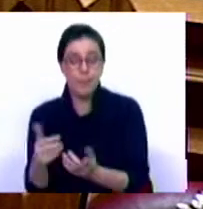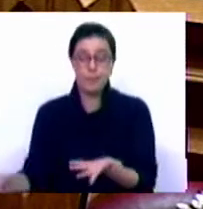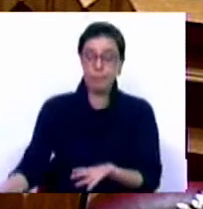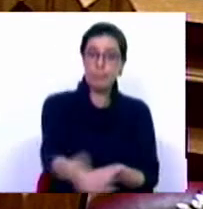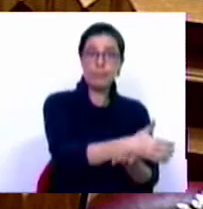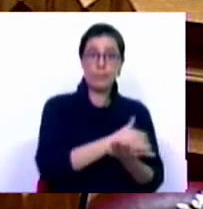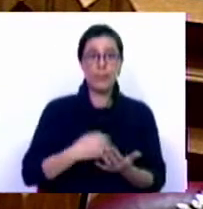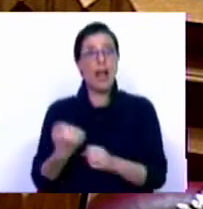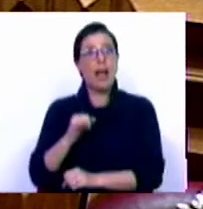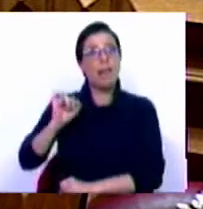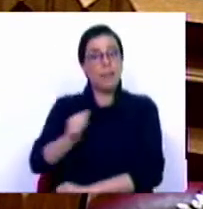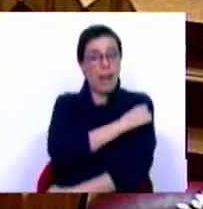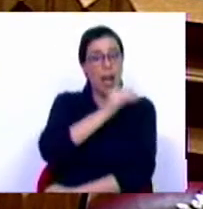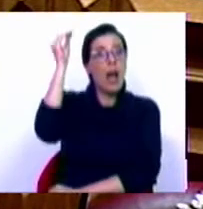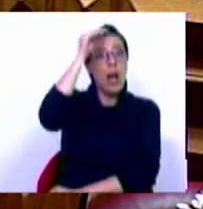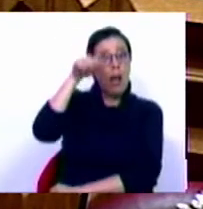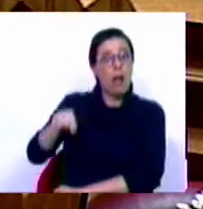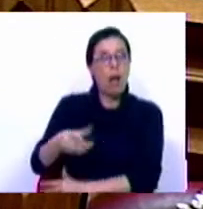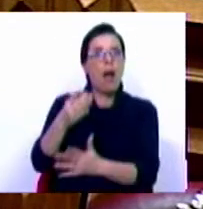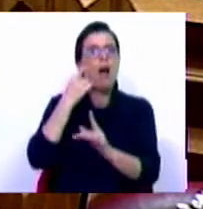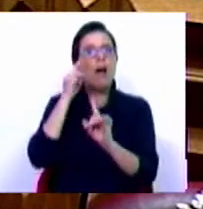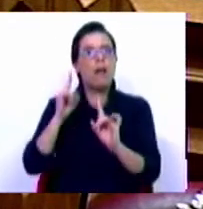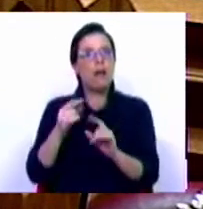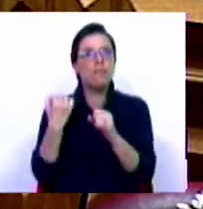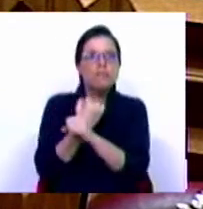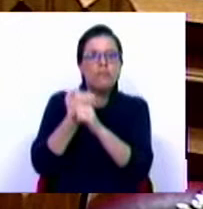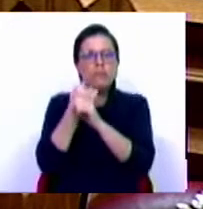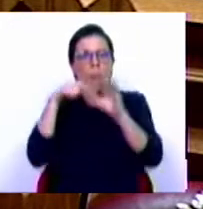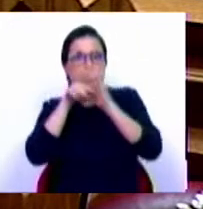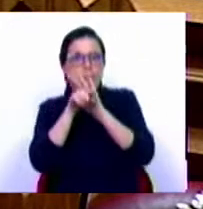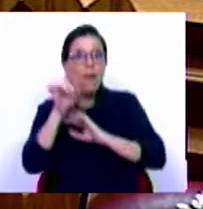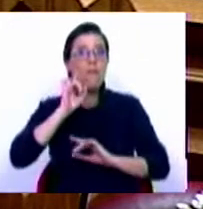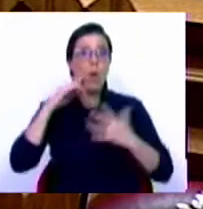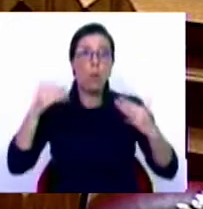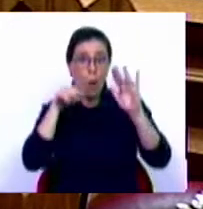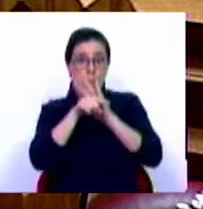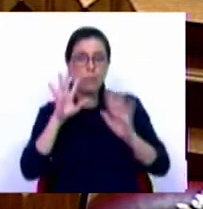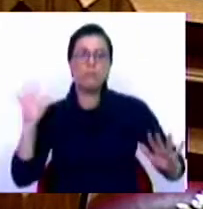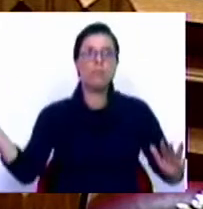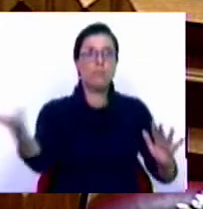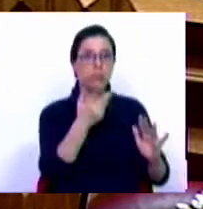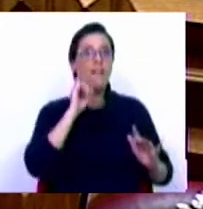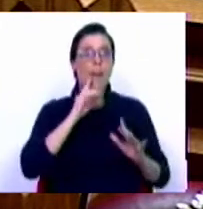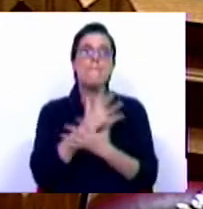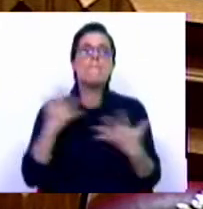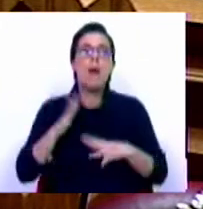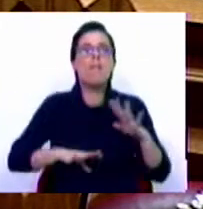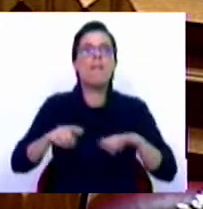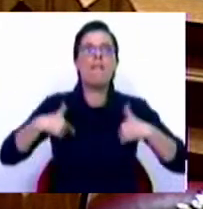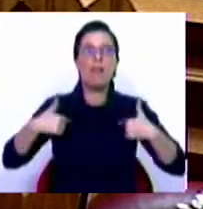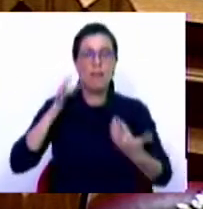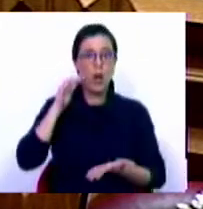que suportam a atividade da Casa do Alentejo, e muito especialmente o restar do imóvel e do seu valioso recheio, são conseguidas na sua grande parte pelos